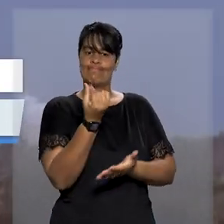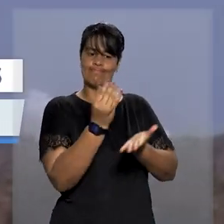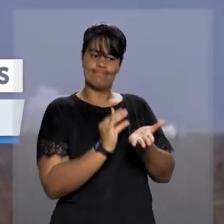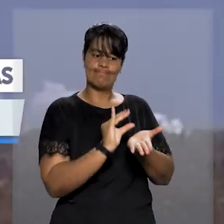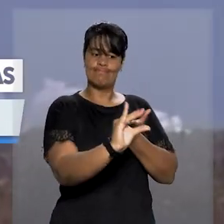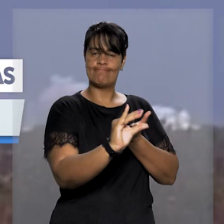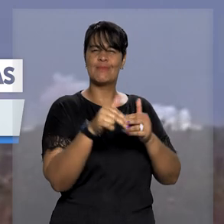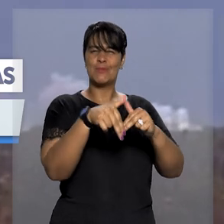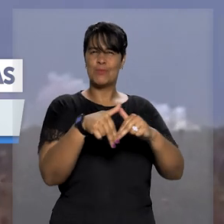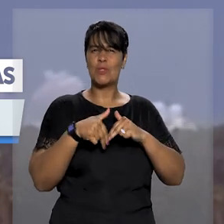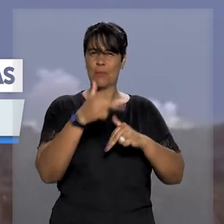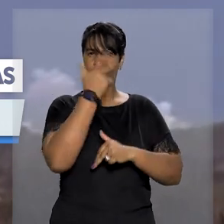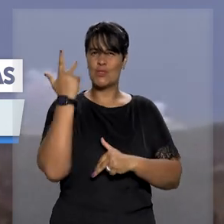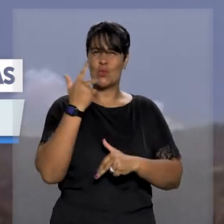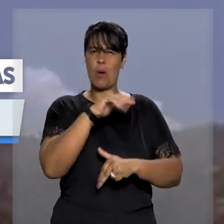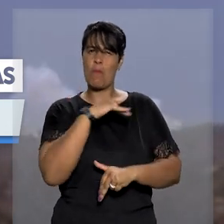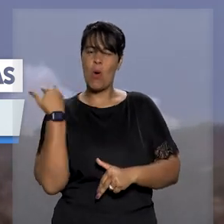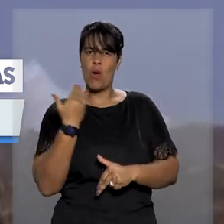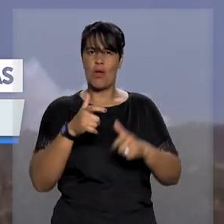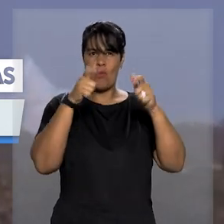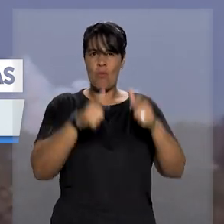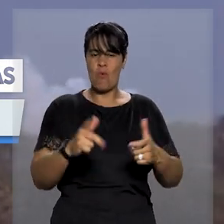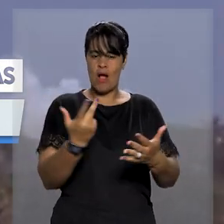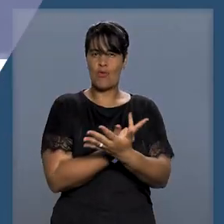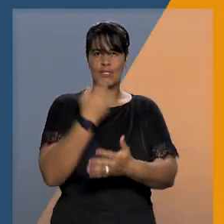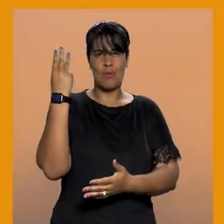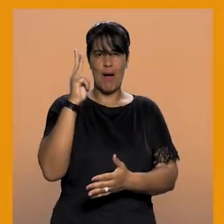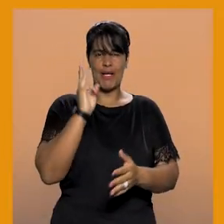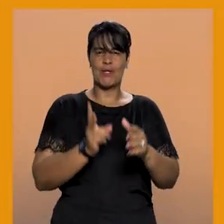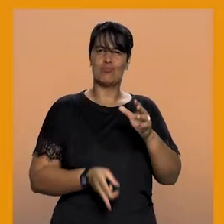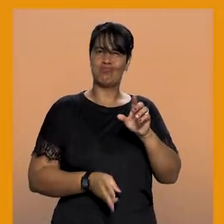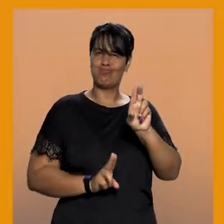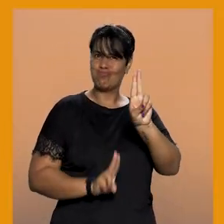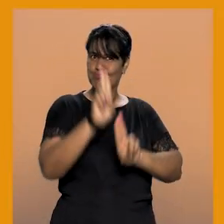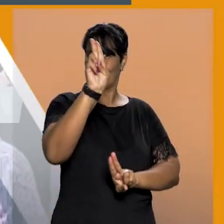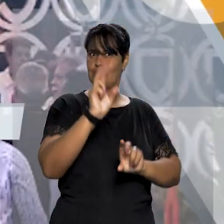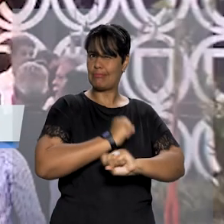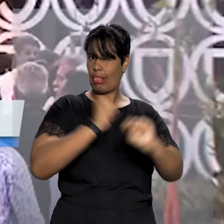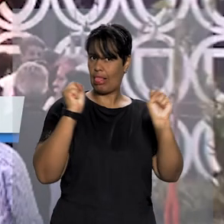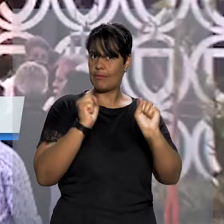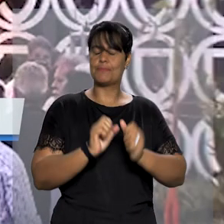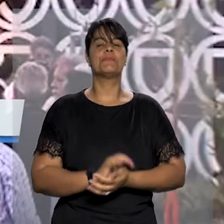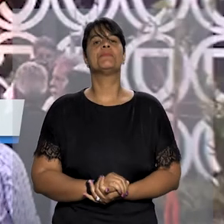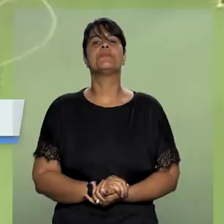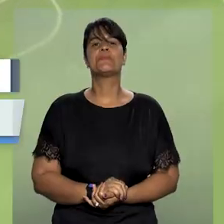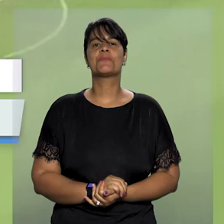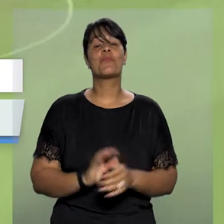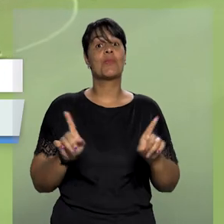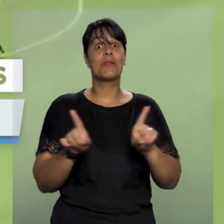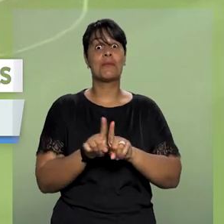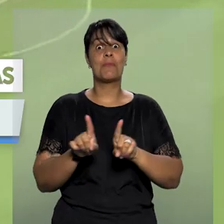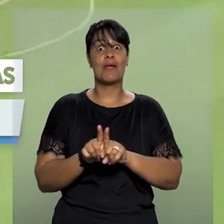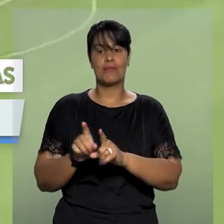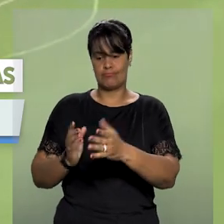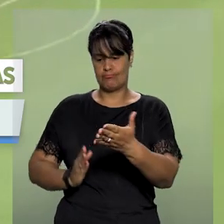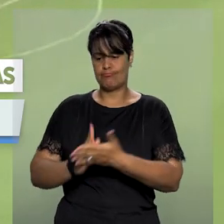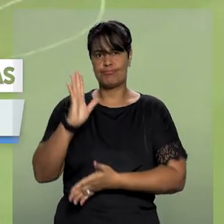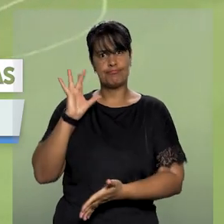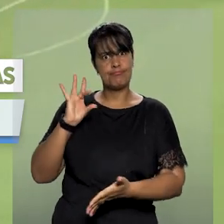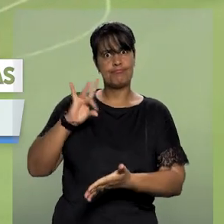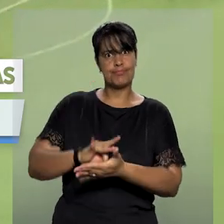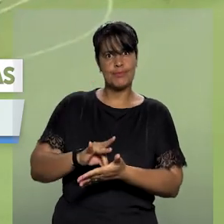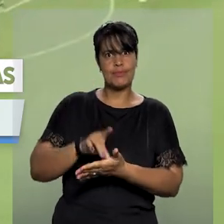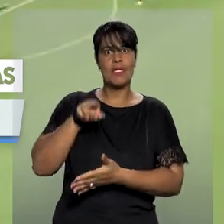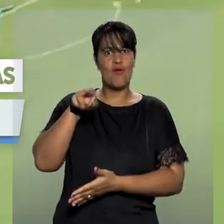morte de servidor na explosão de foguete em Alcântara. E mais, homologada a condenação estrangeira do